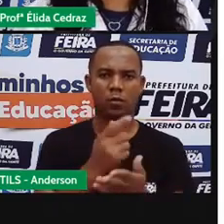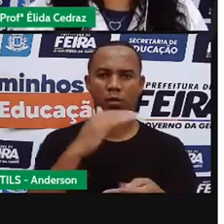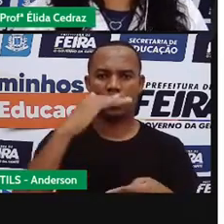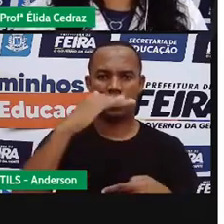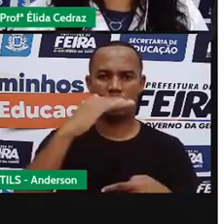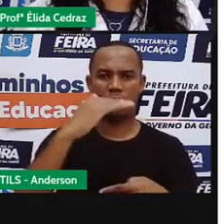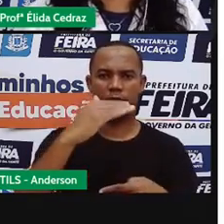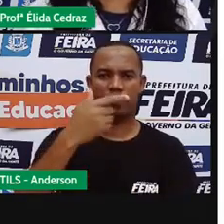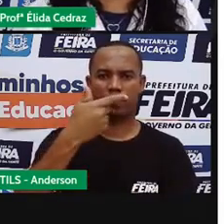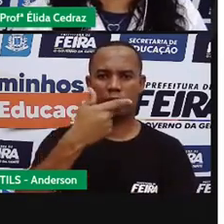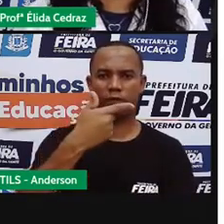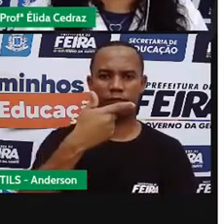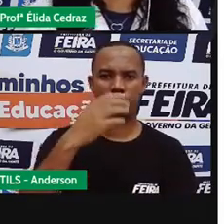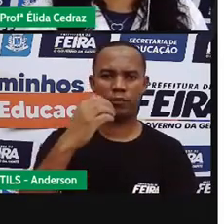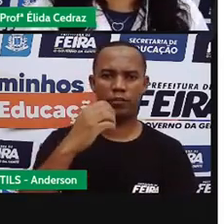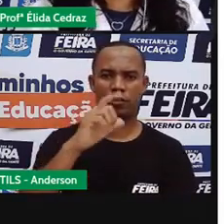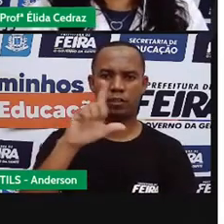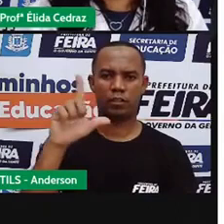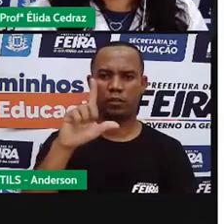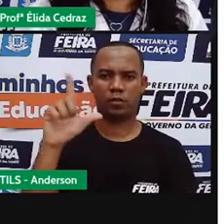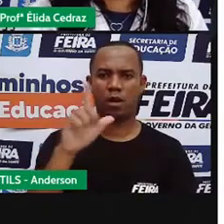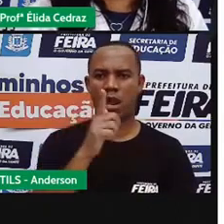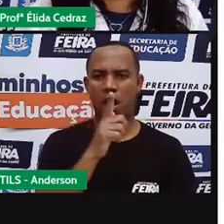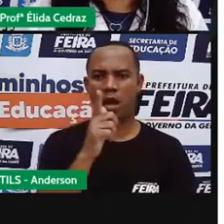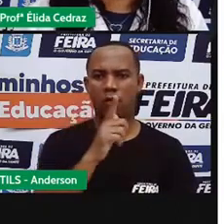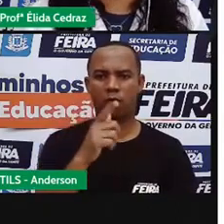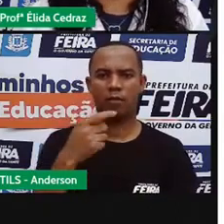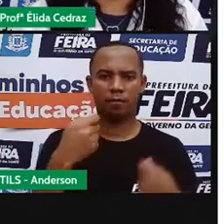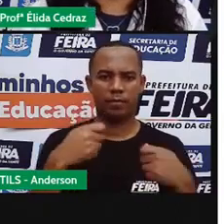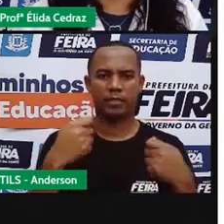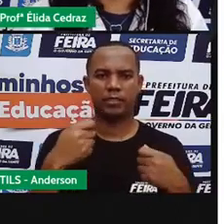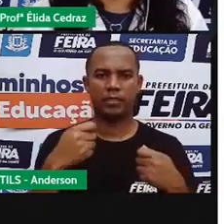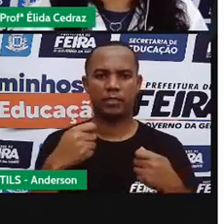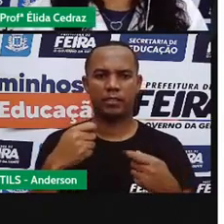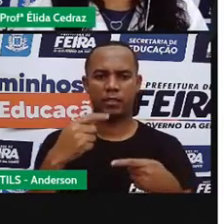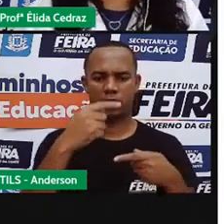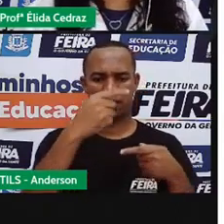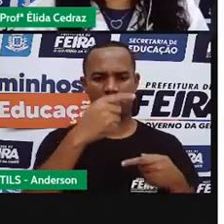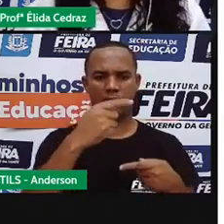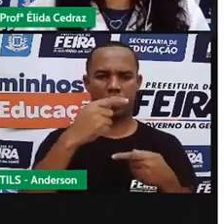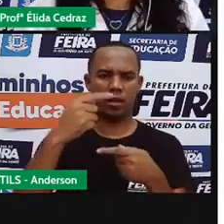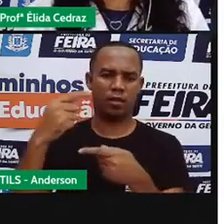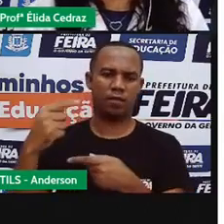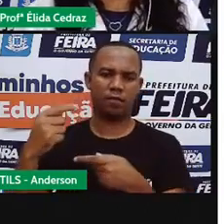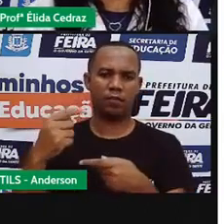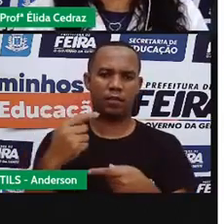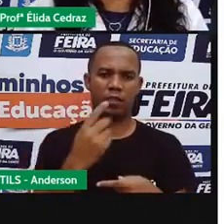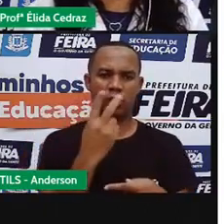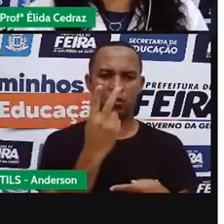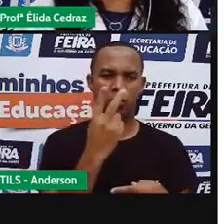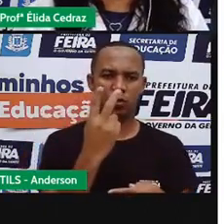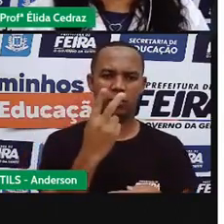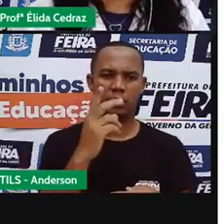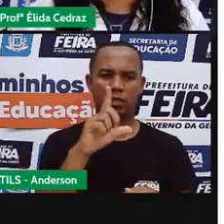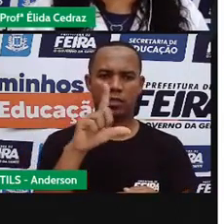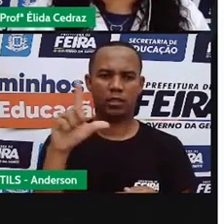e precisa encher as garrafas de dois litros que abastecem o escritório onde trabalha.